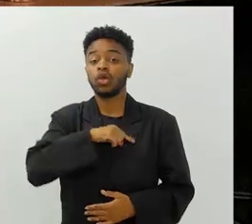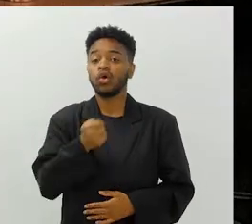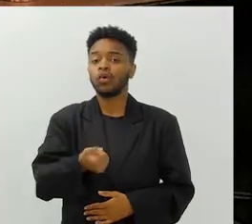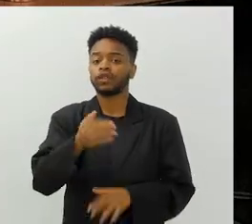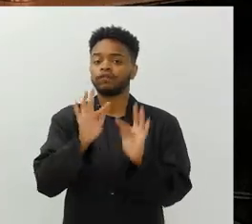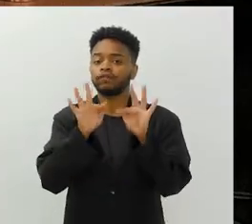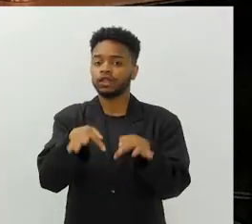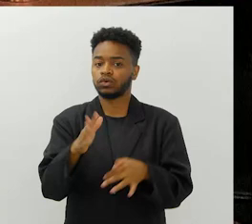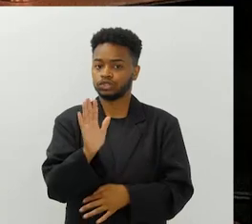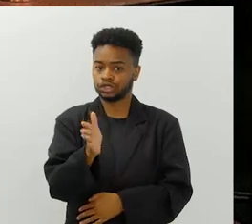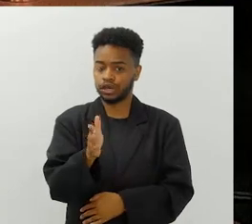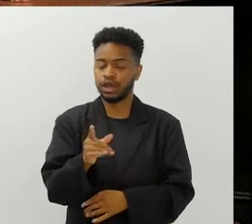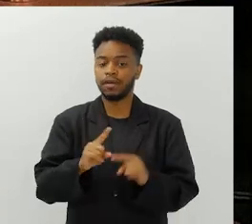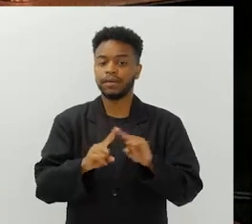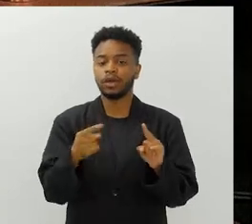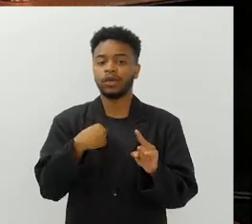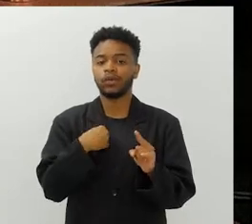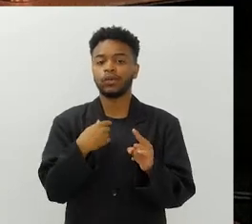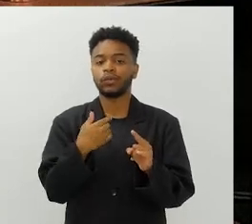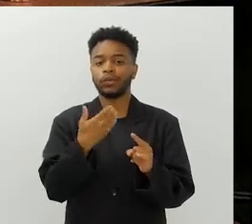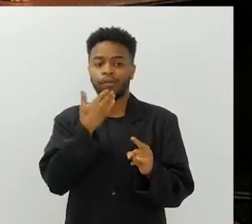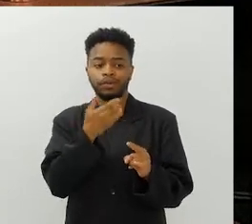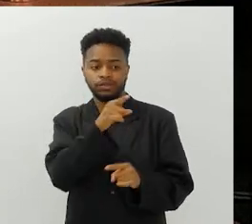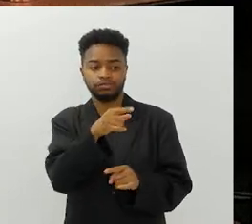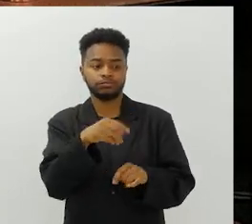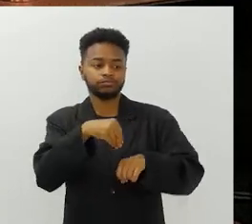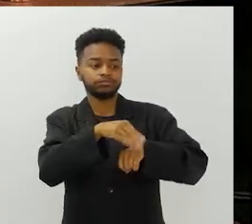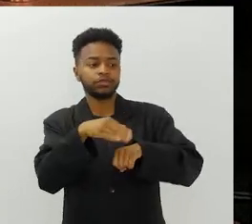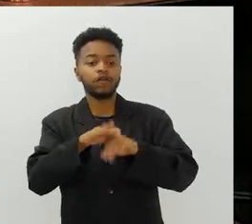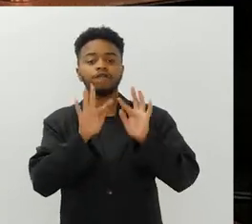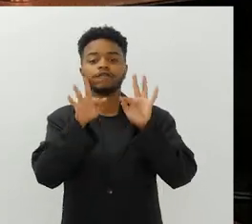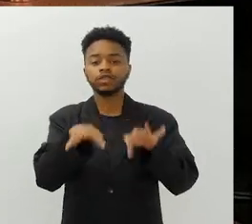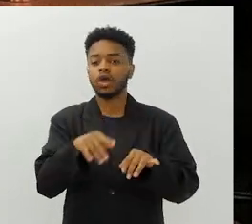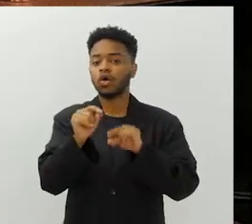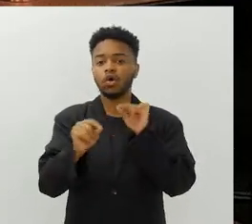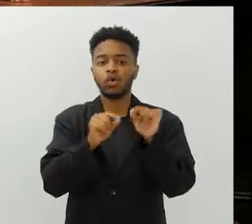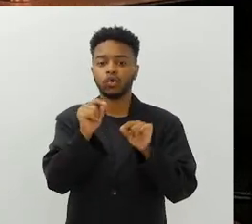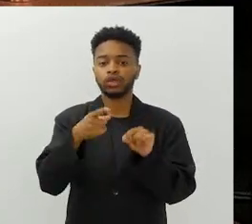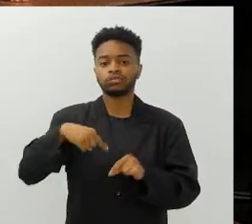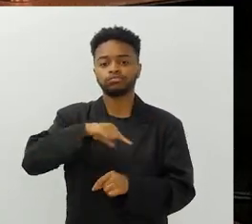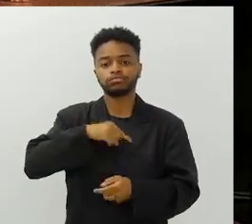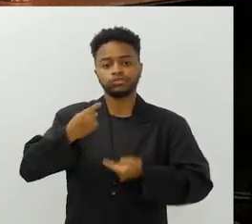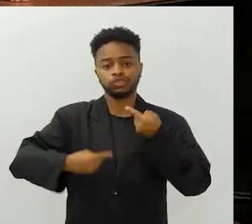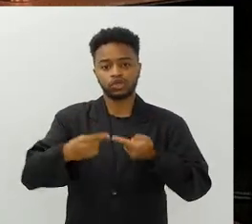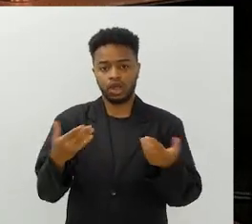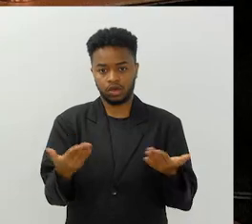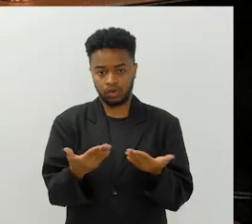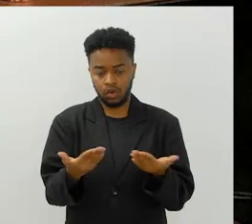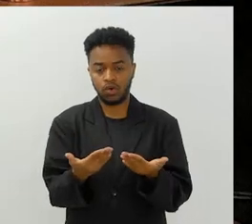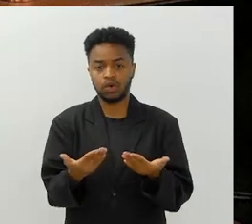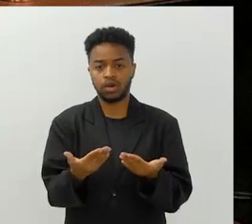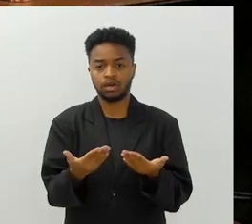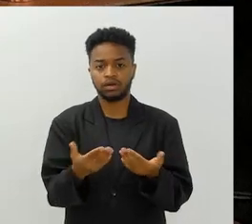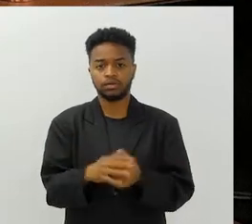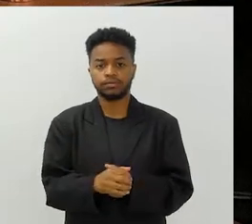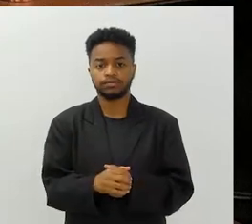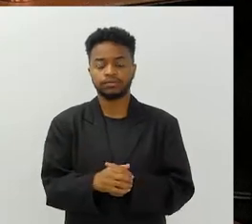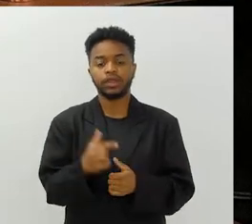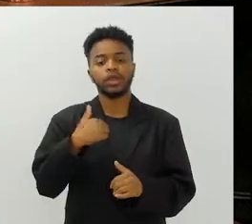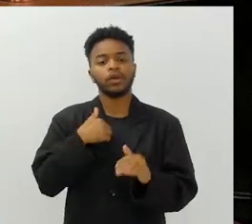nós estamos chegando já ao final do programa. Eu gostaria que o senhor dissesse uma mensagem final de tudo isso que a gente discutiu aqui.